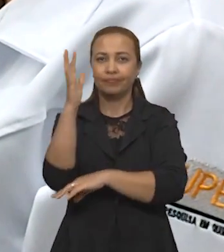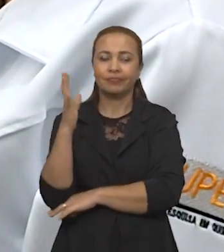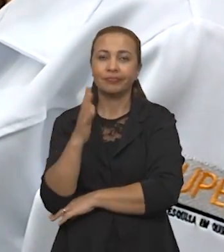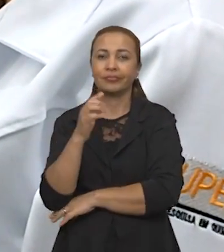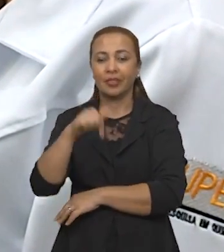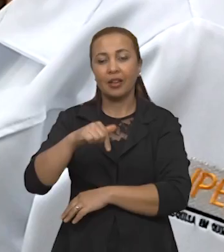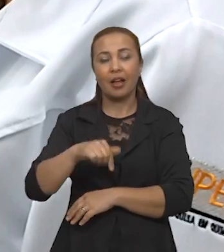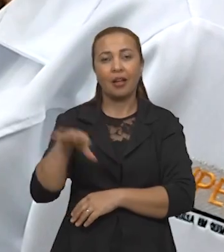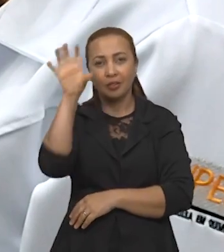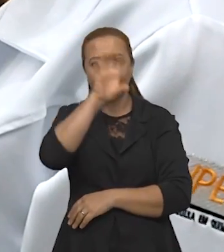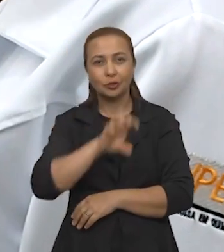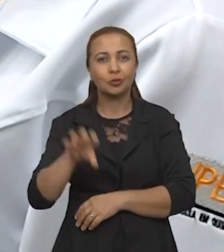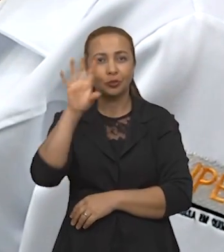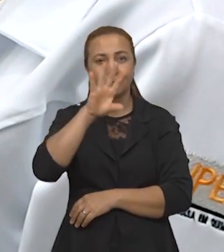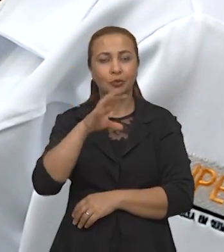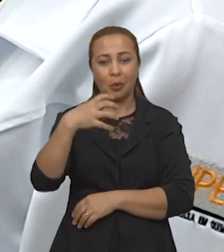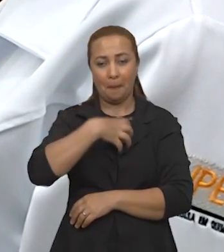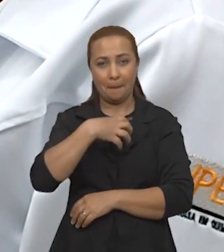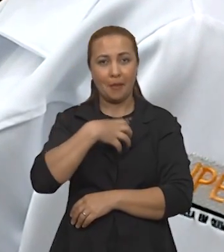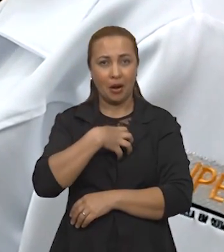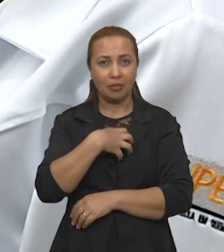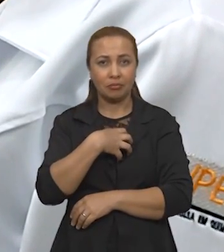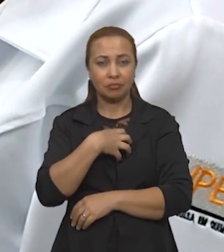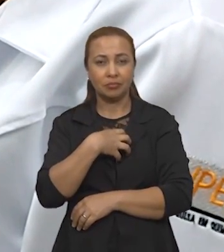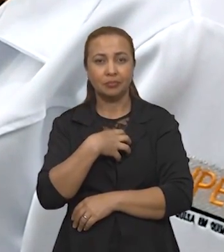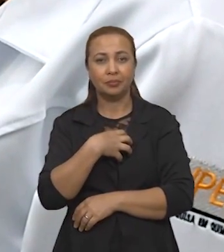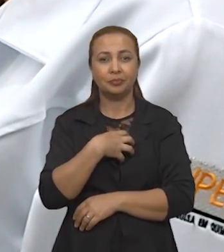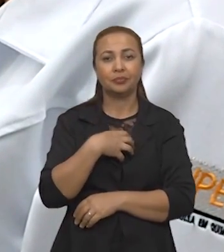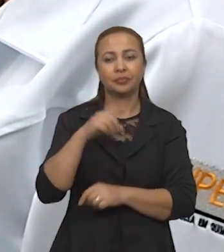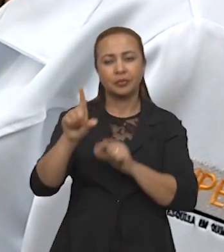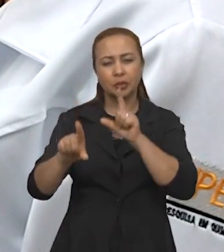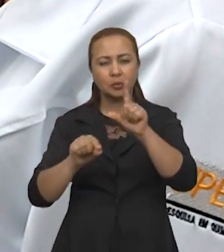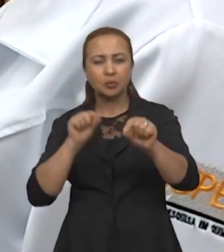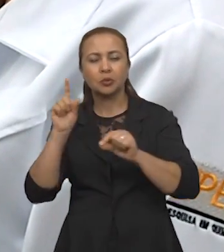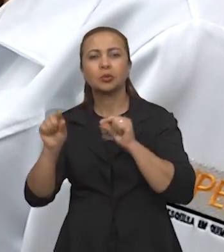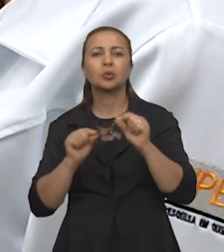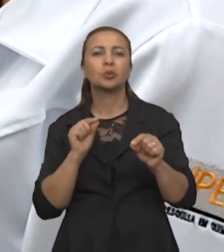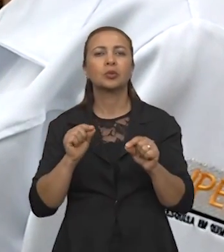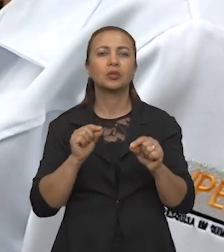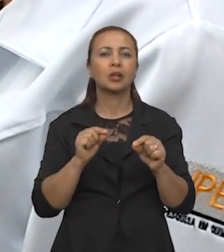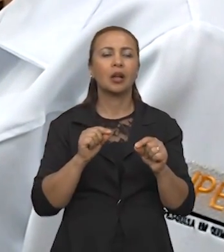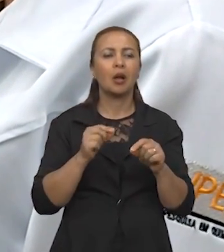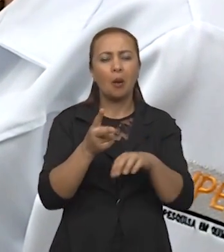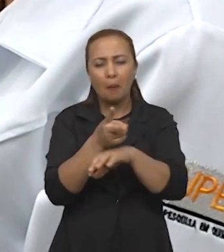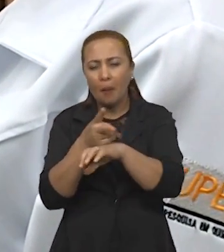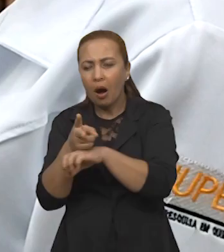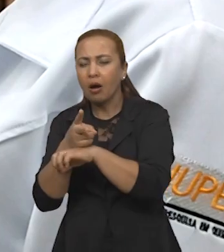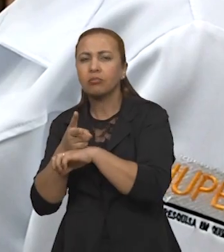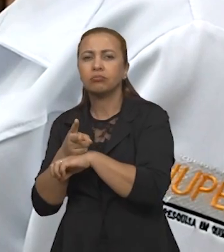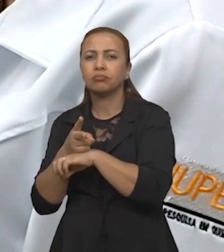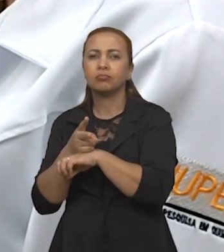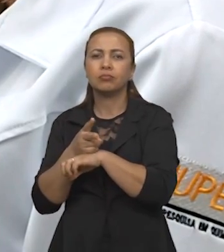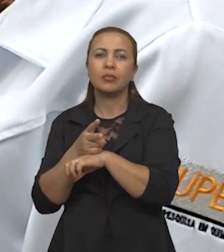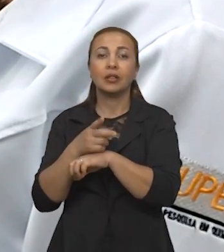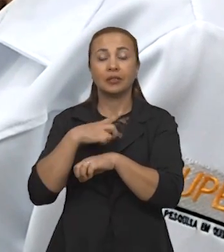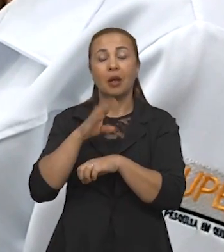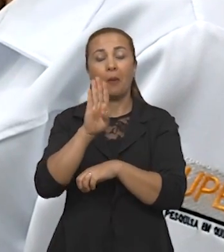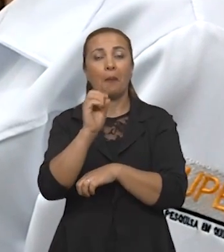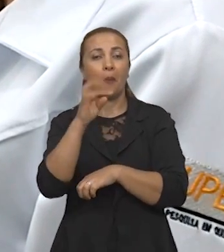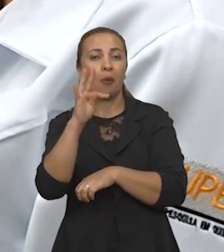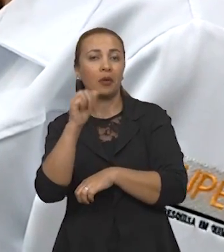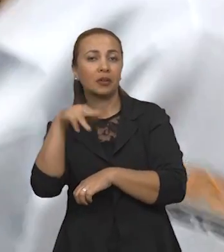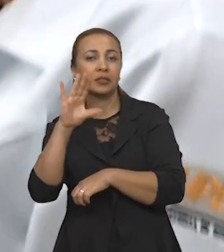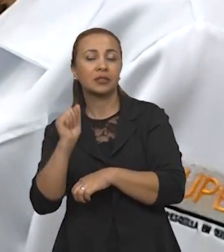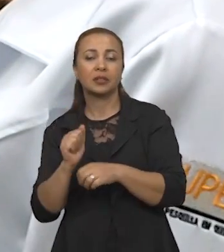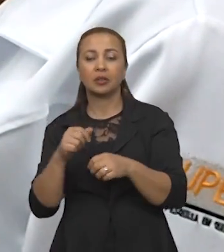aqui do semiárido baiano, espécies que foram escolhidas a partir de um levantamento etnobotânico que